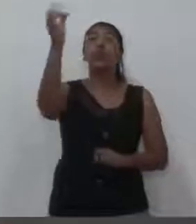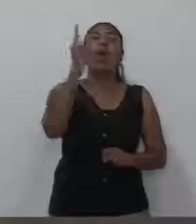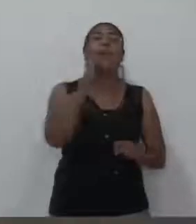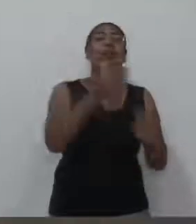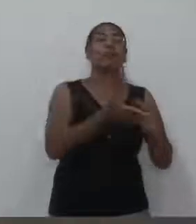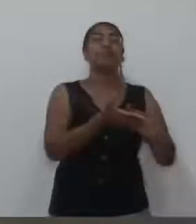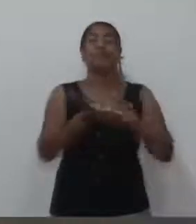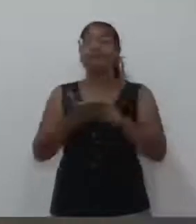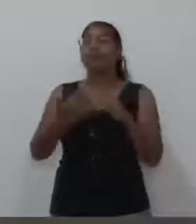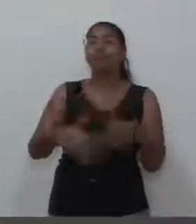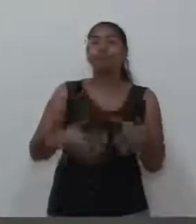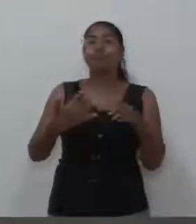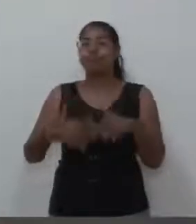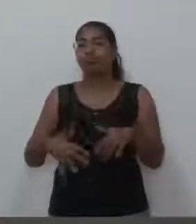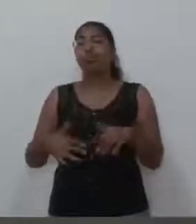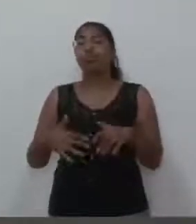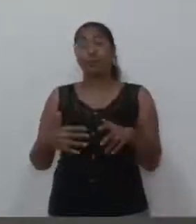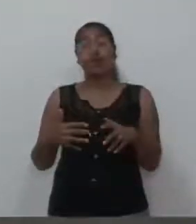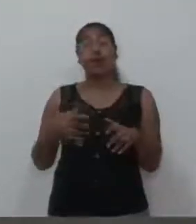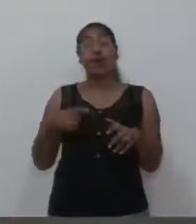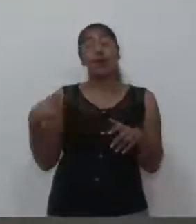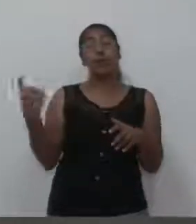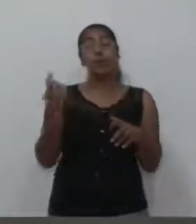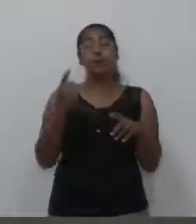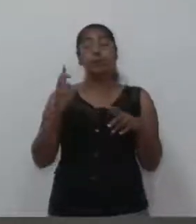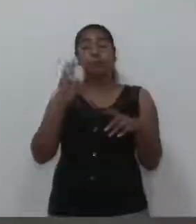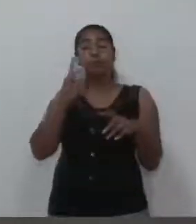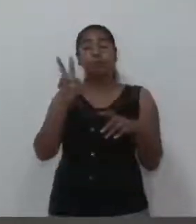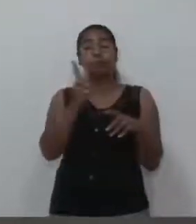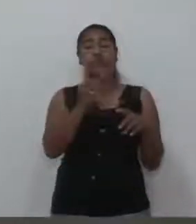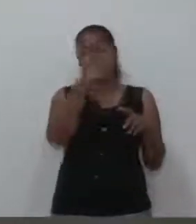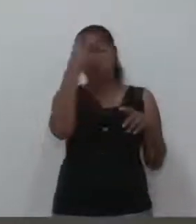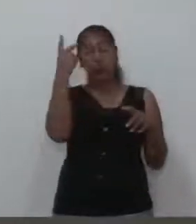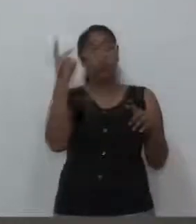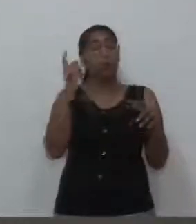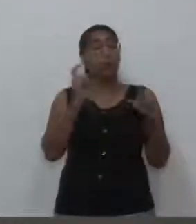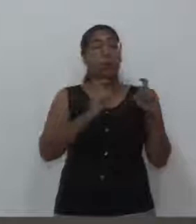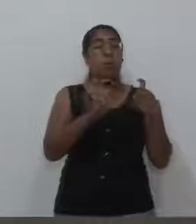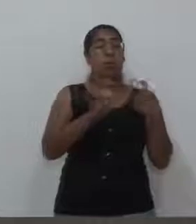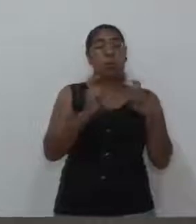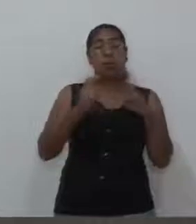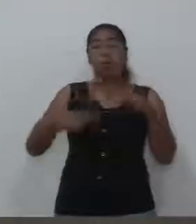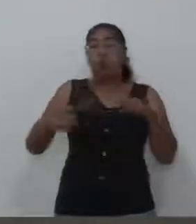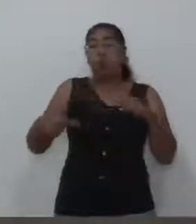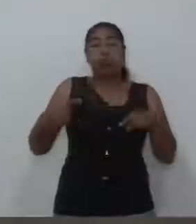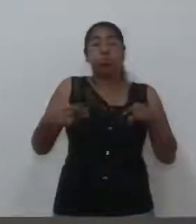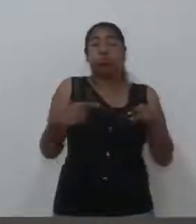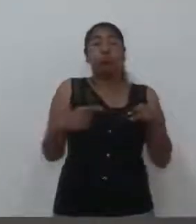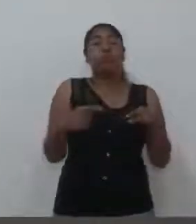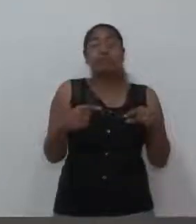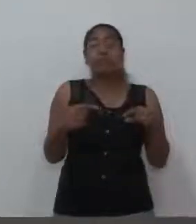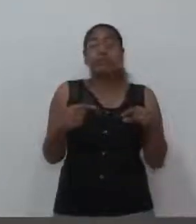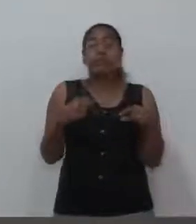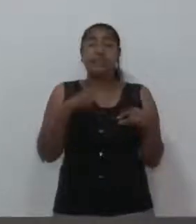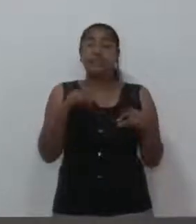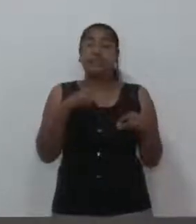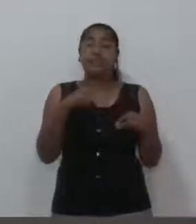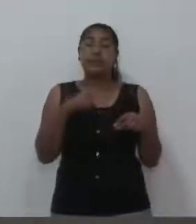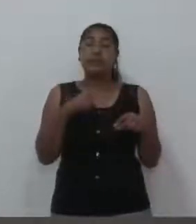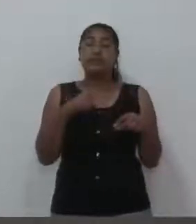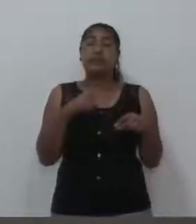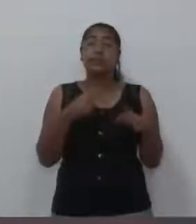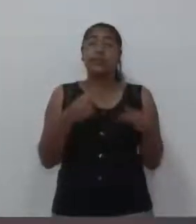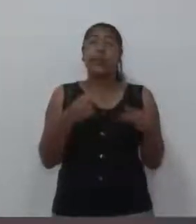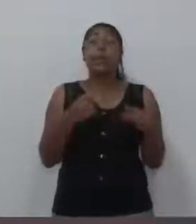debates acalorados a respeito do tema, e também algumas questões onde se usa